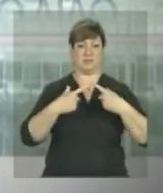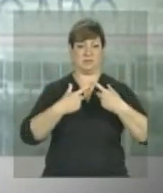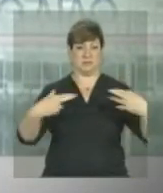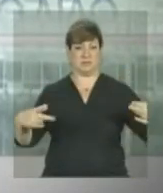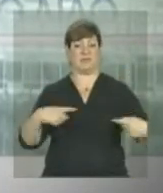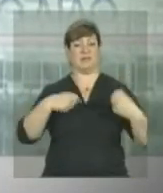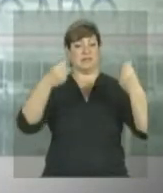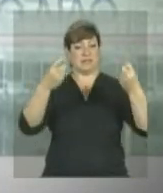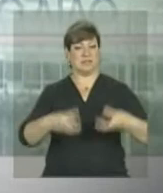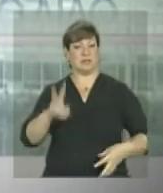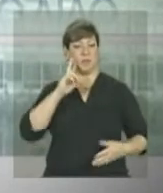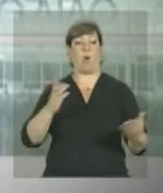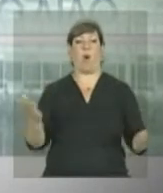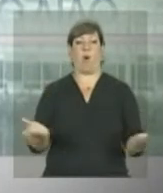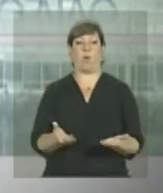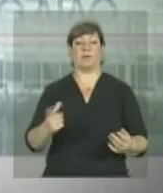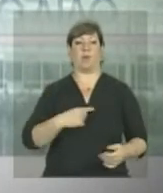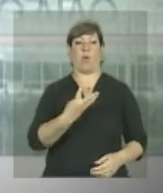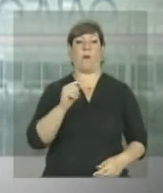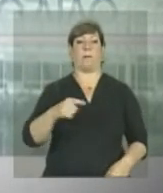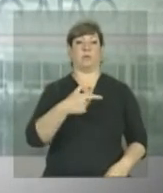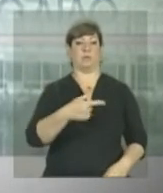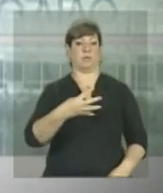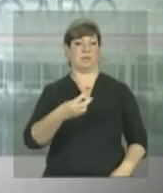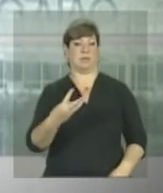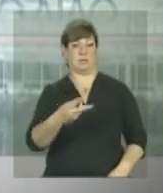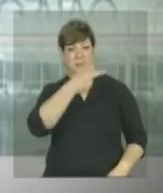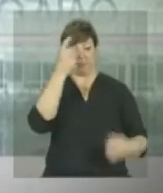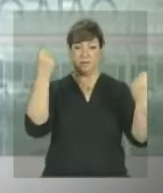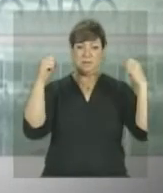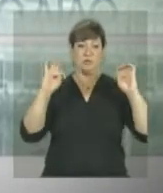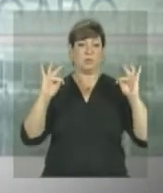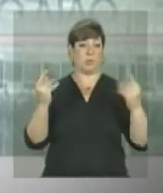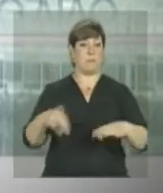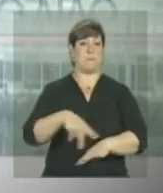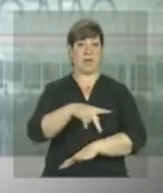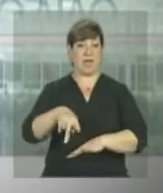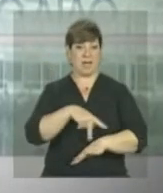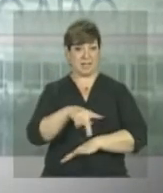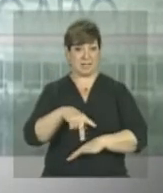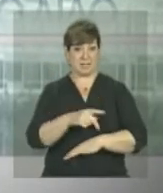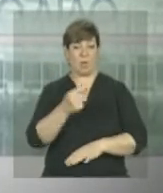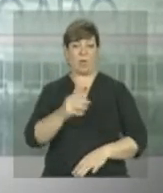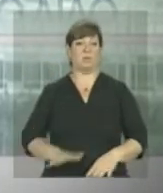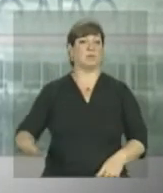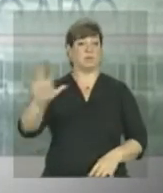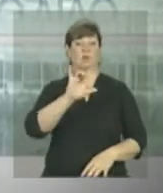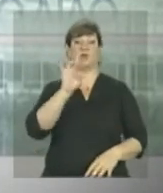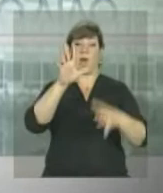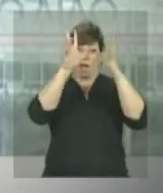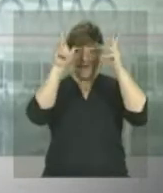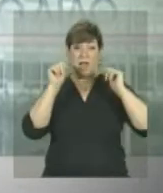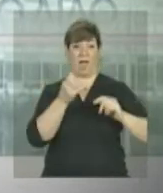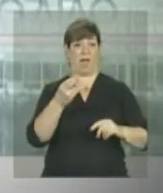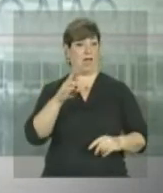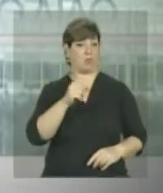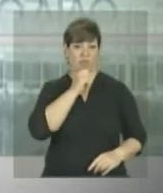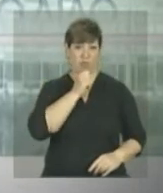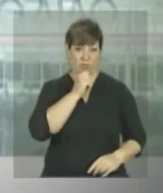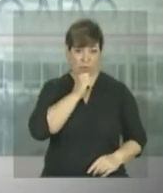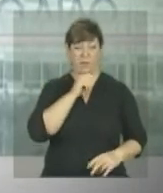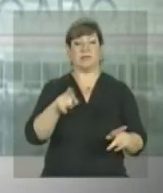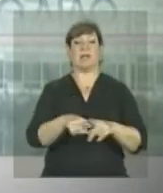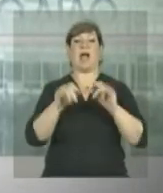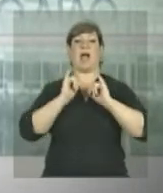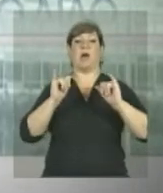Bolsa Atleta, que hoje já atende 4.243 atletas em todo o país, praticamente todo o país, com exceção do estado do Acre. E os